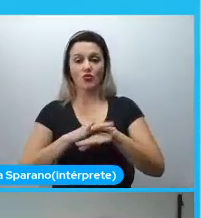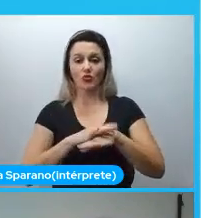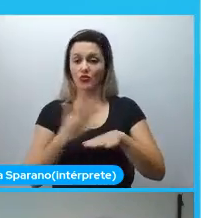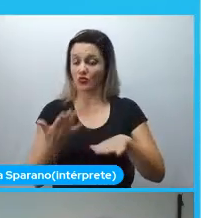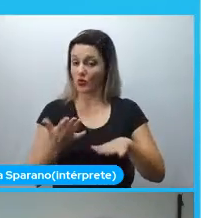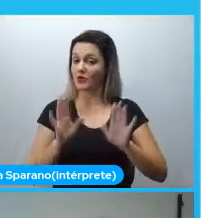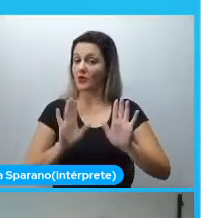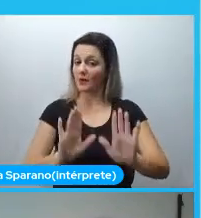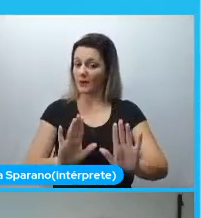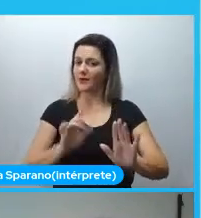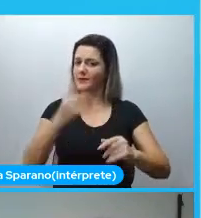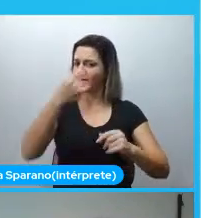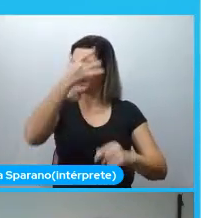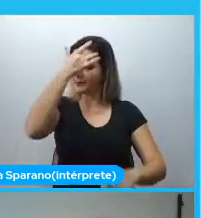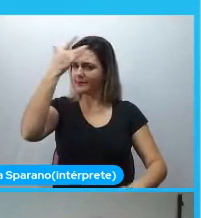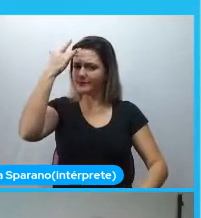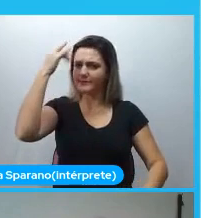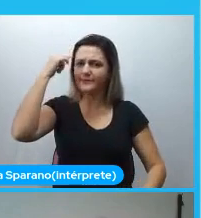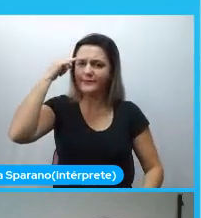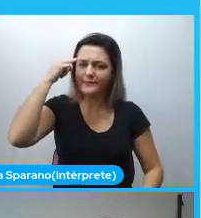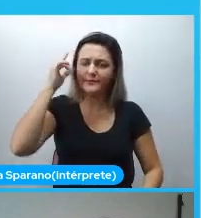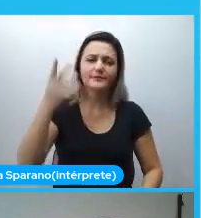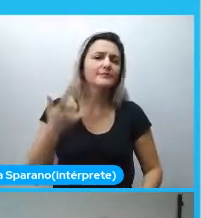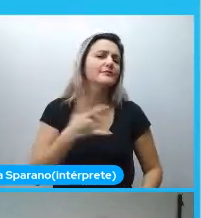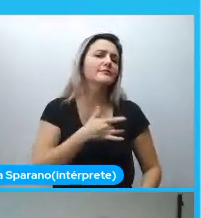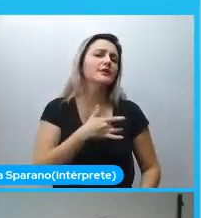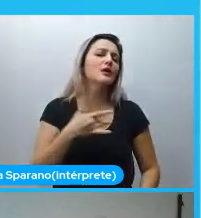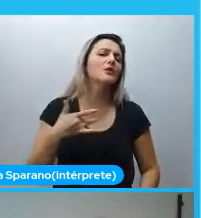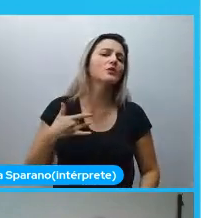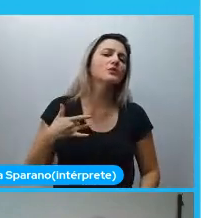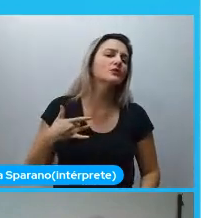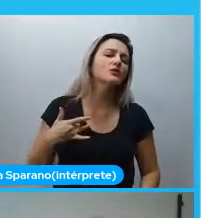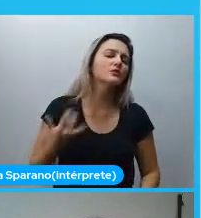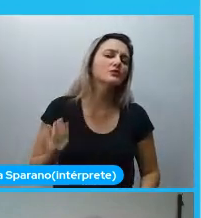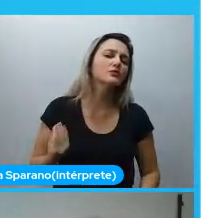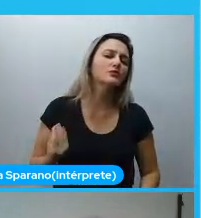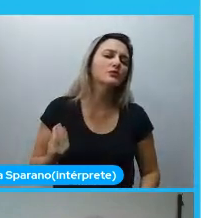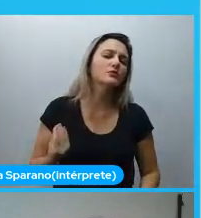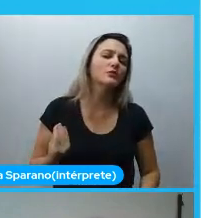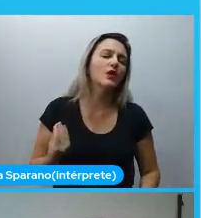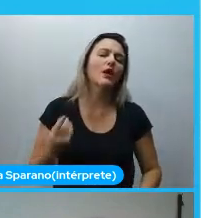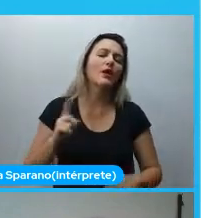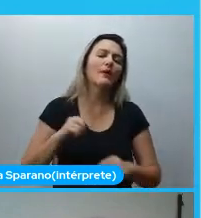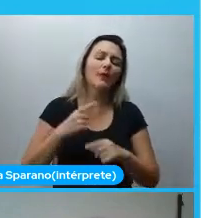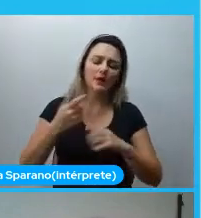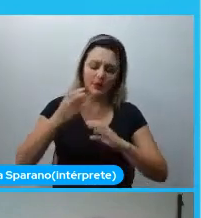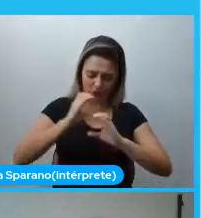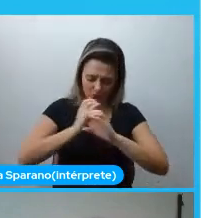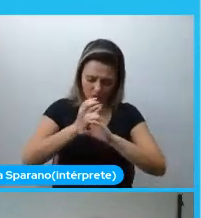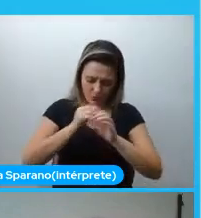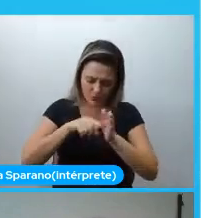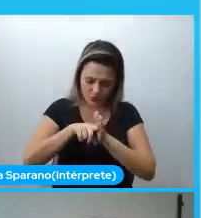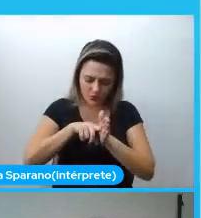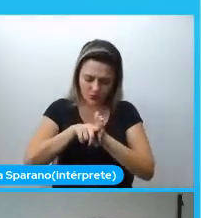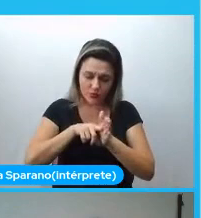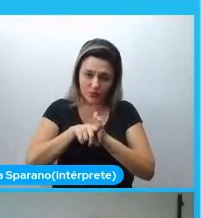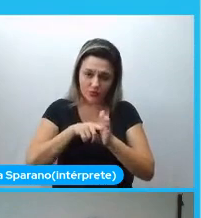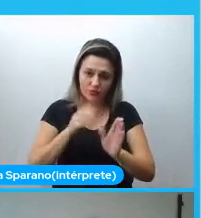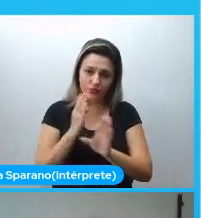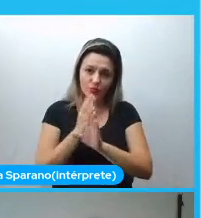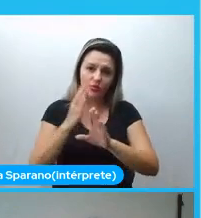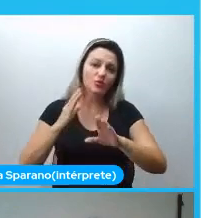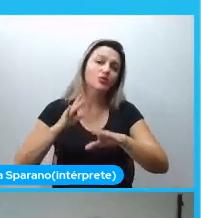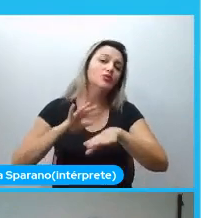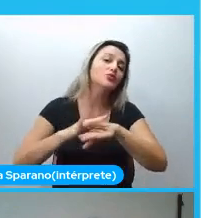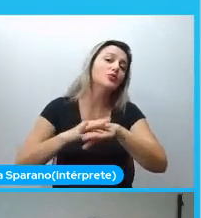isso faz a gente pensar, né? O que é saúde, além do diagnóstico e detecção de doenças? A gente,